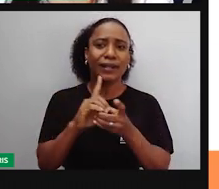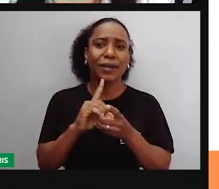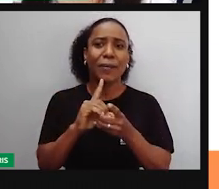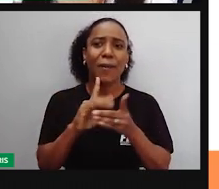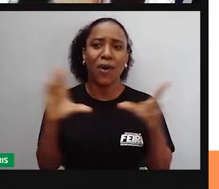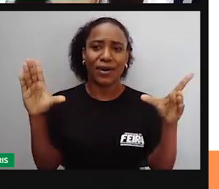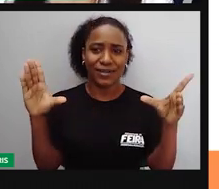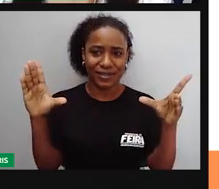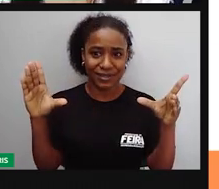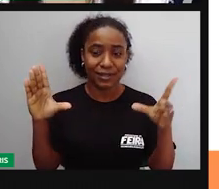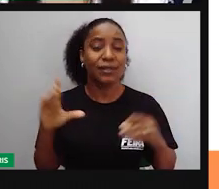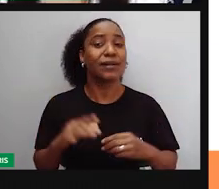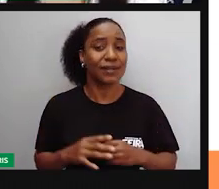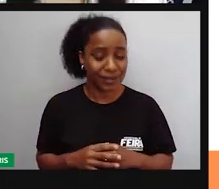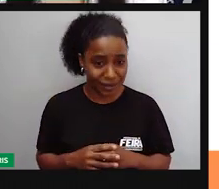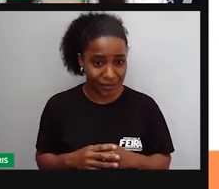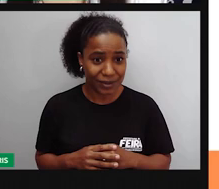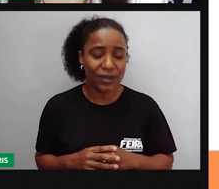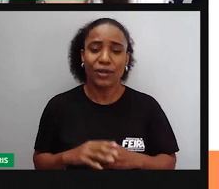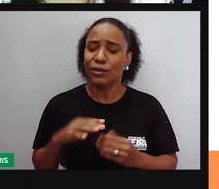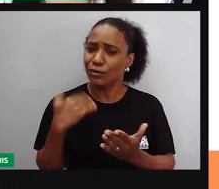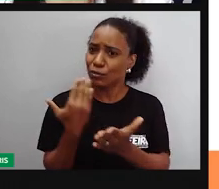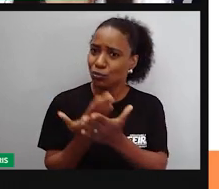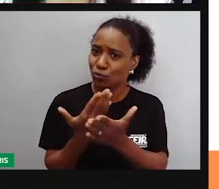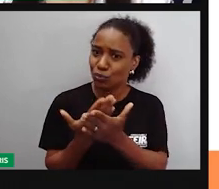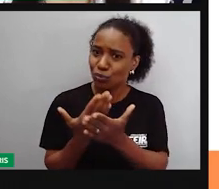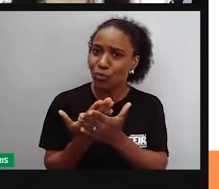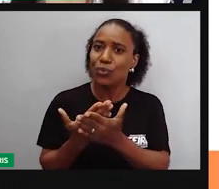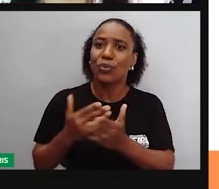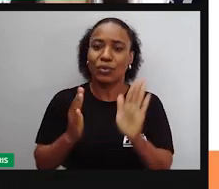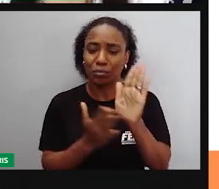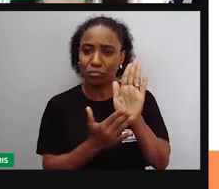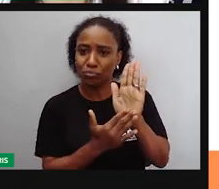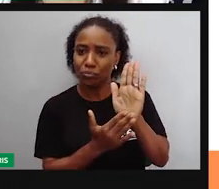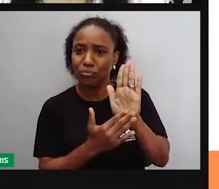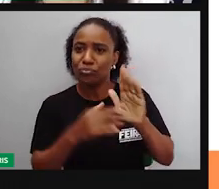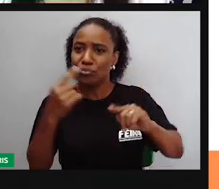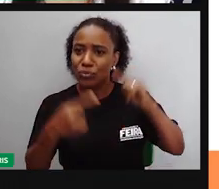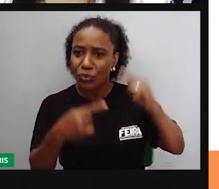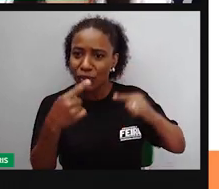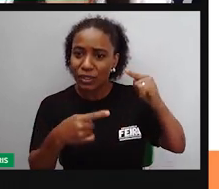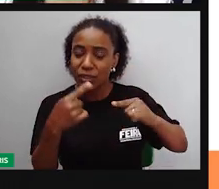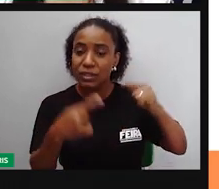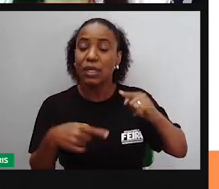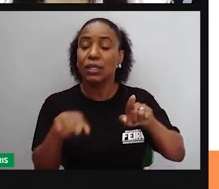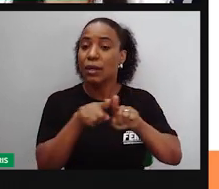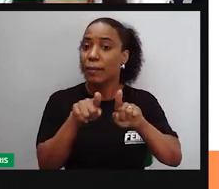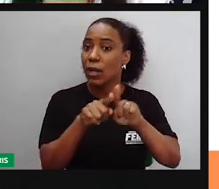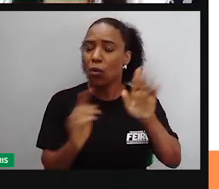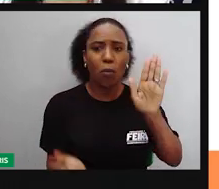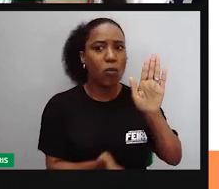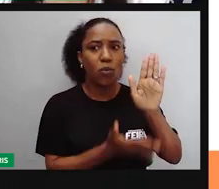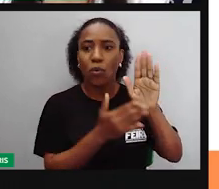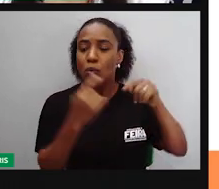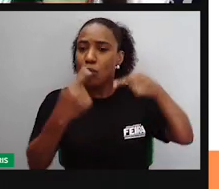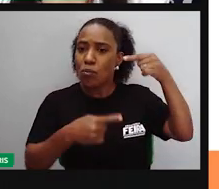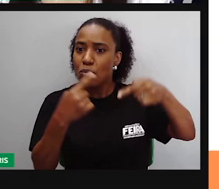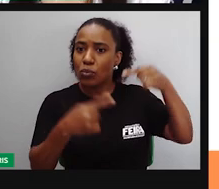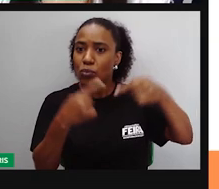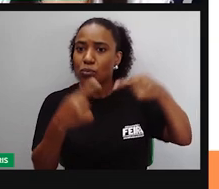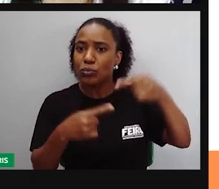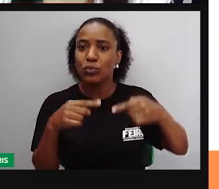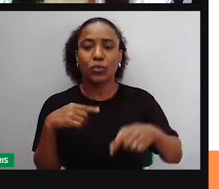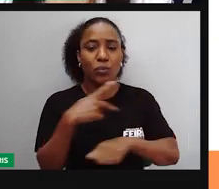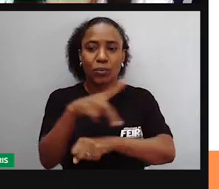A gente já vem estudando aí, né, sobre as questões políticas, sobre a forma como o poder político se organiza em nosso país.